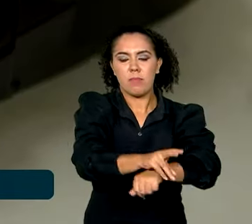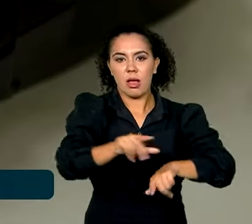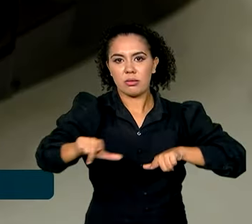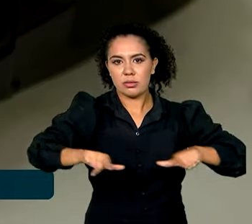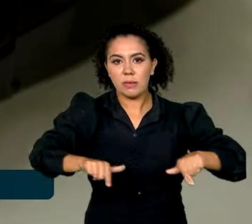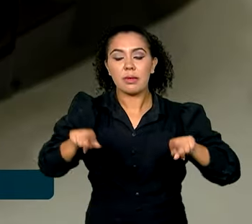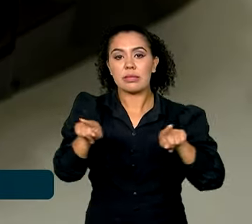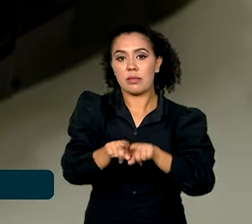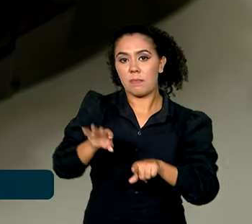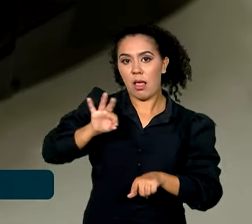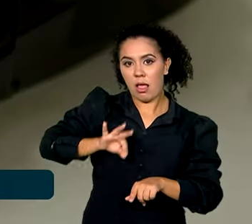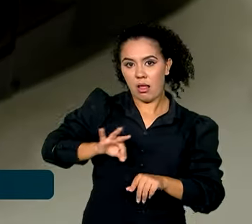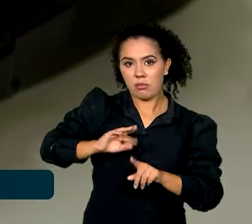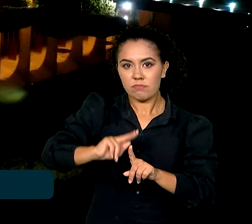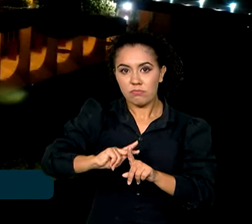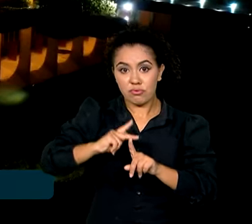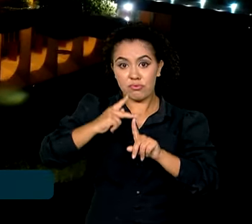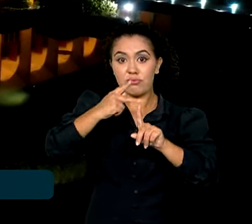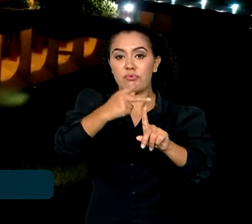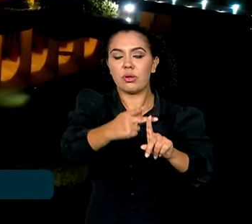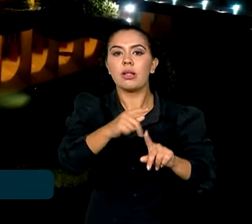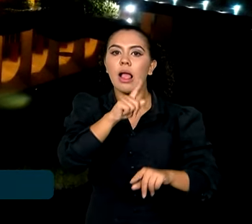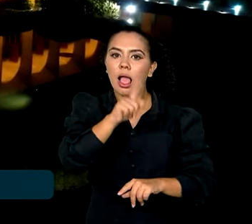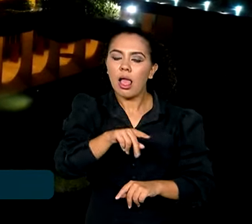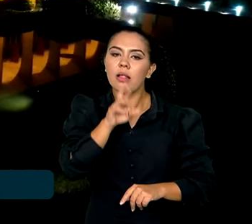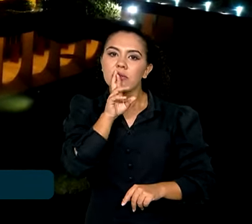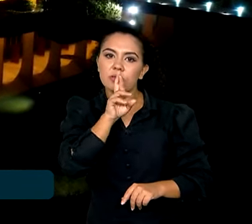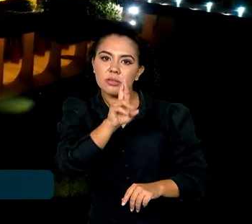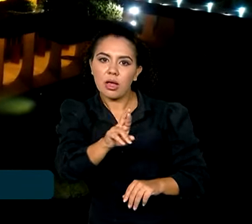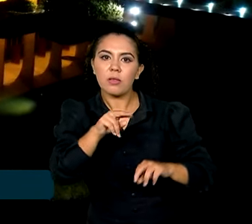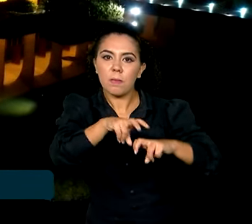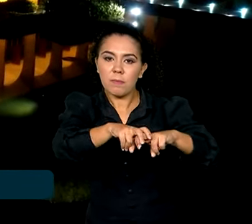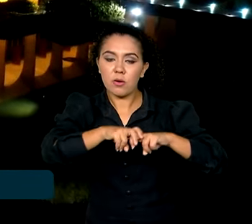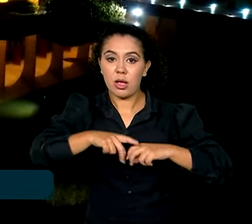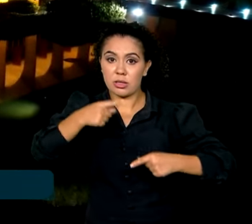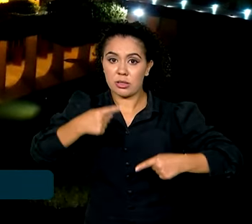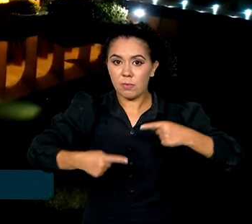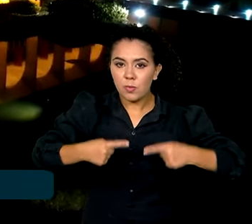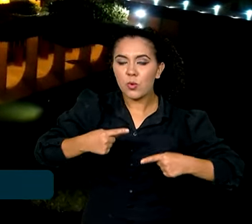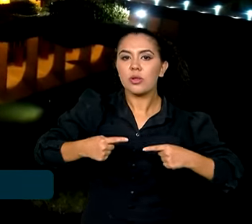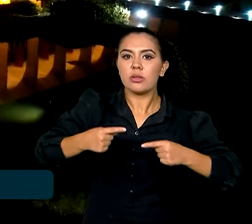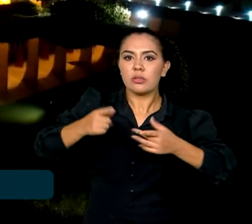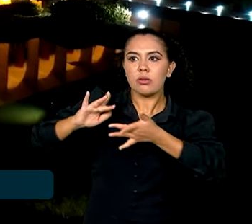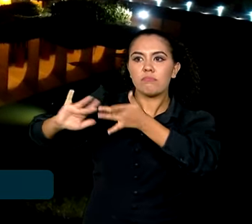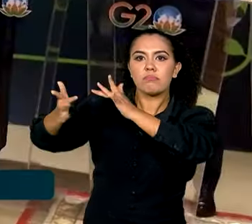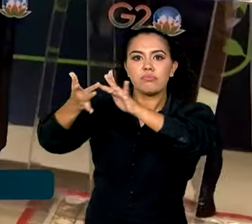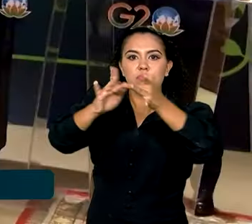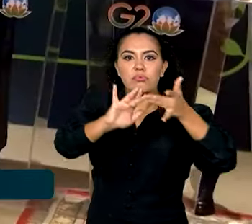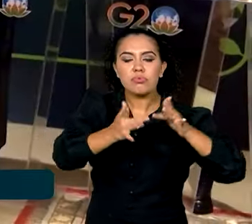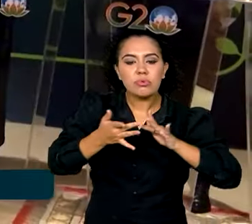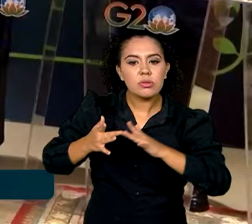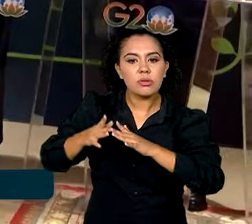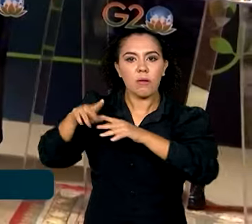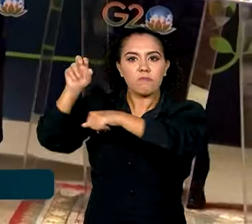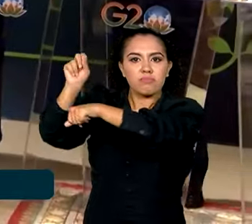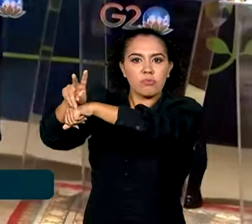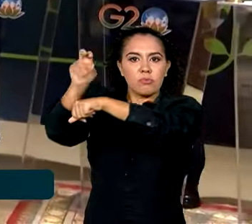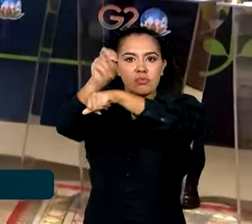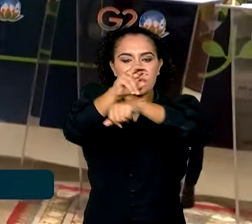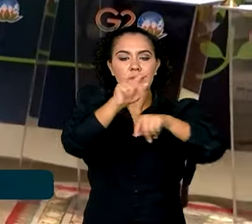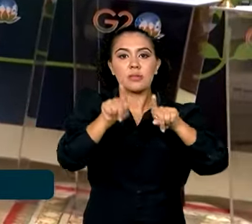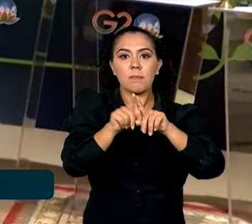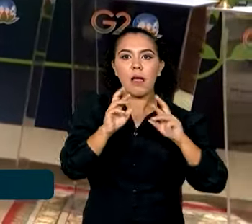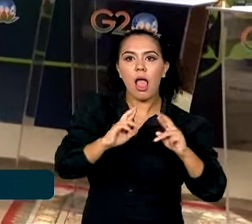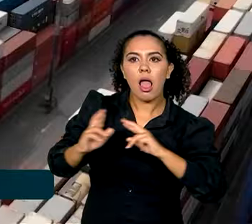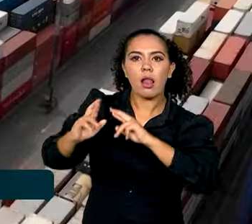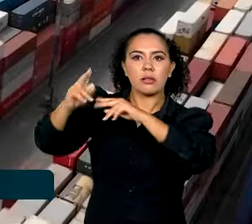da renda. Os resultados são reflexo da política externa de abertura de mercados, melhora nas relações